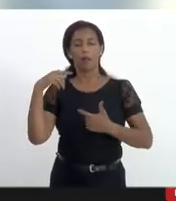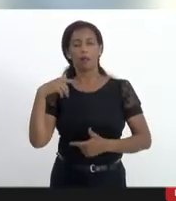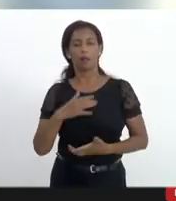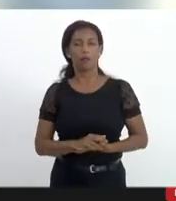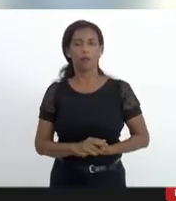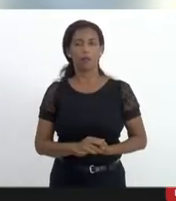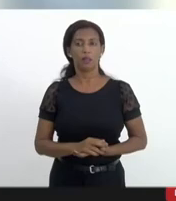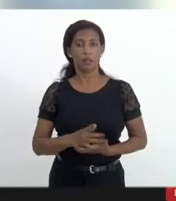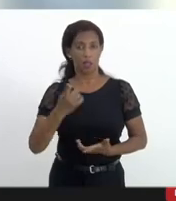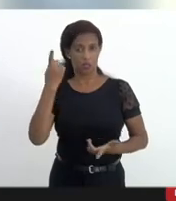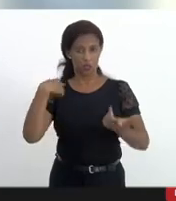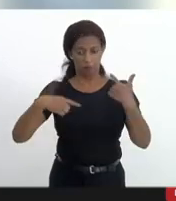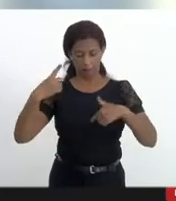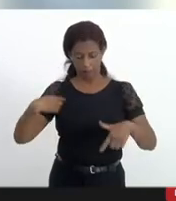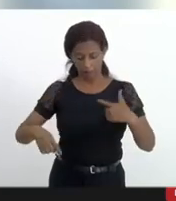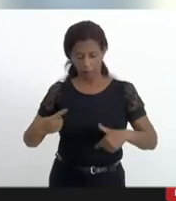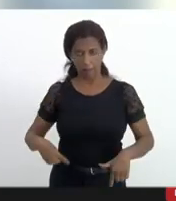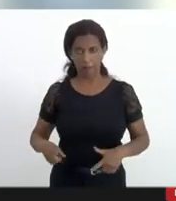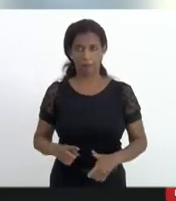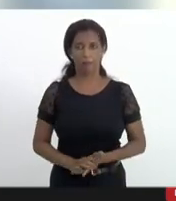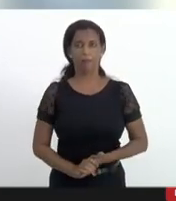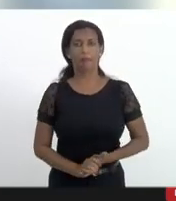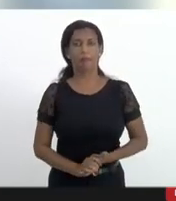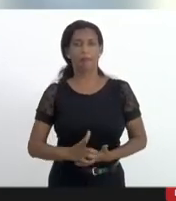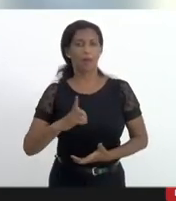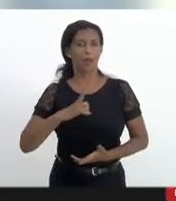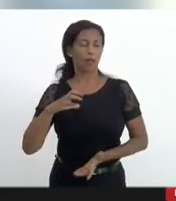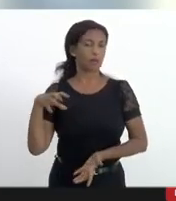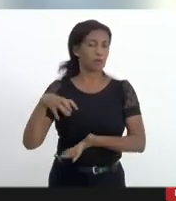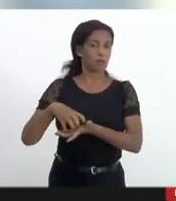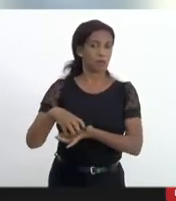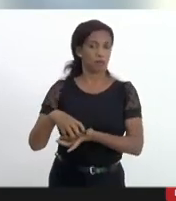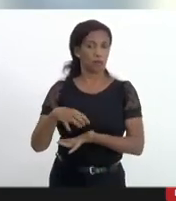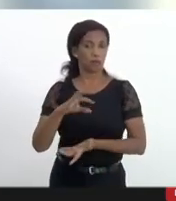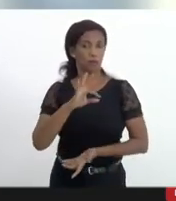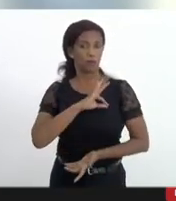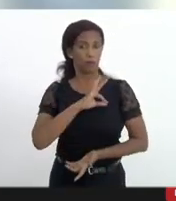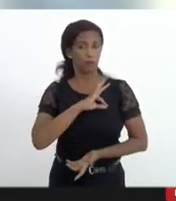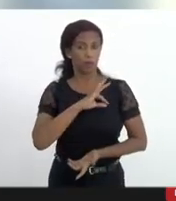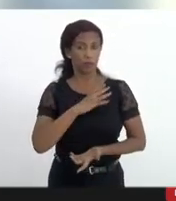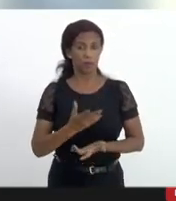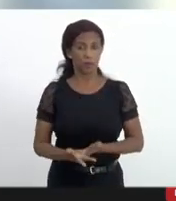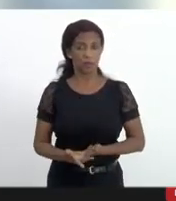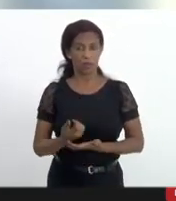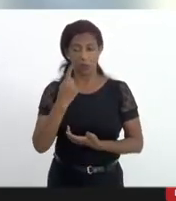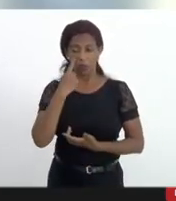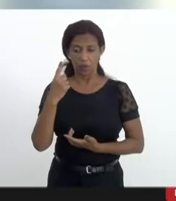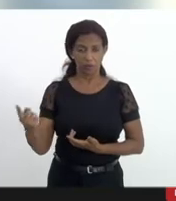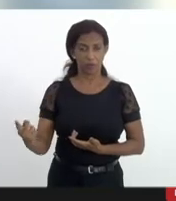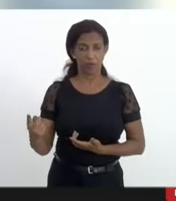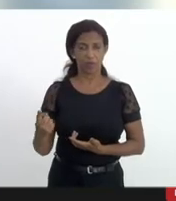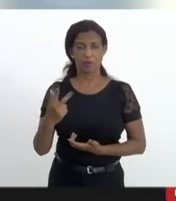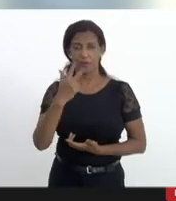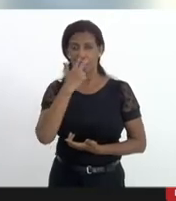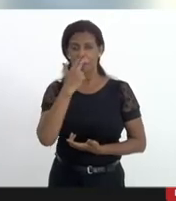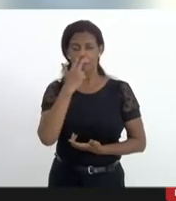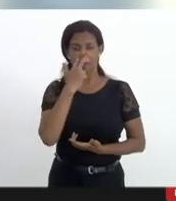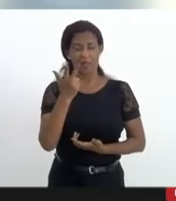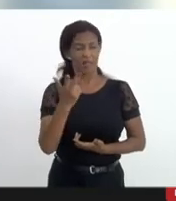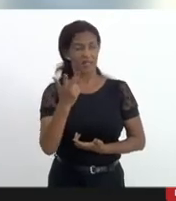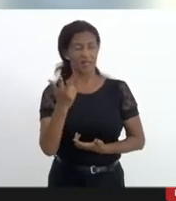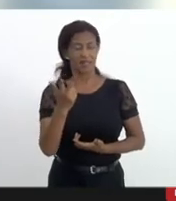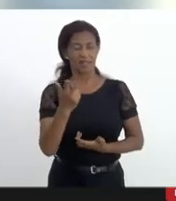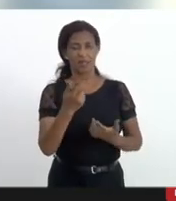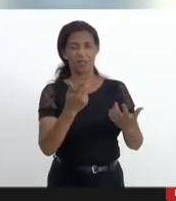as lesões no centro de fisiatria da polícia militar você vê ali são de egressos de uma guerra é uma juventude aí